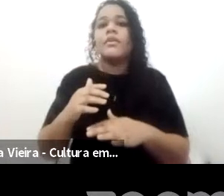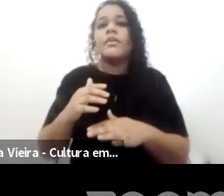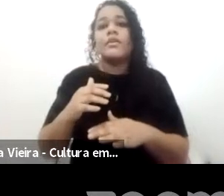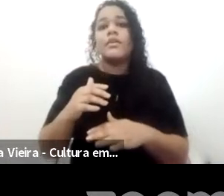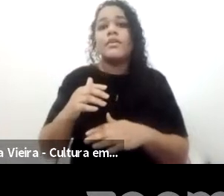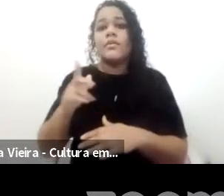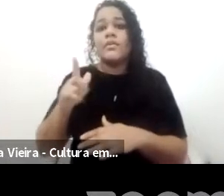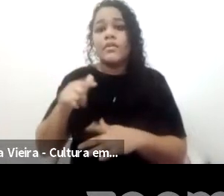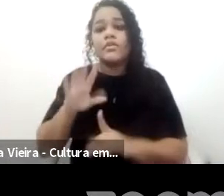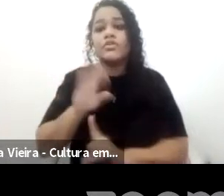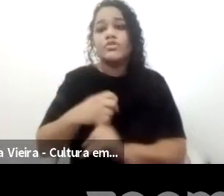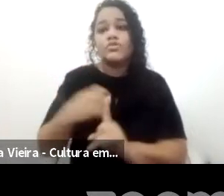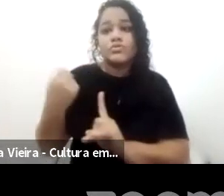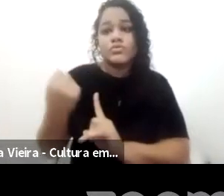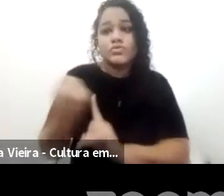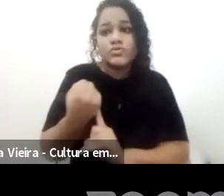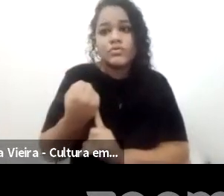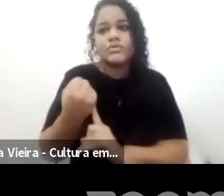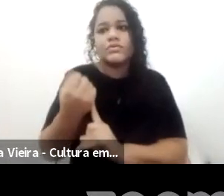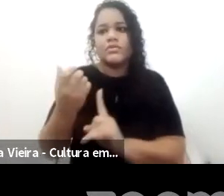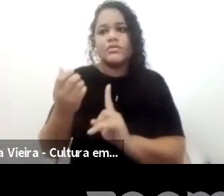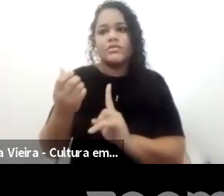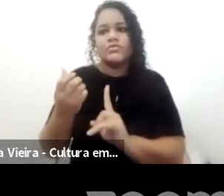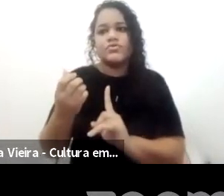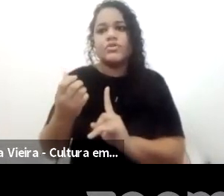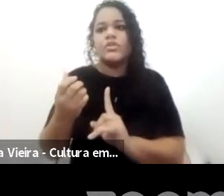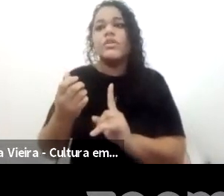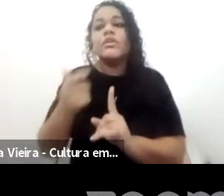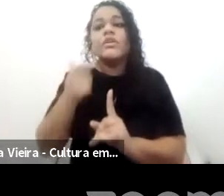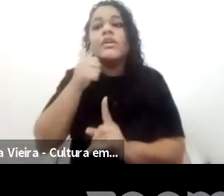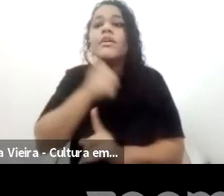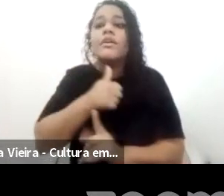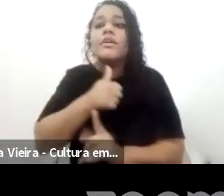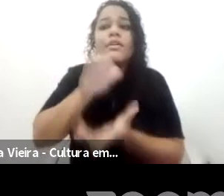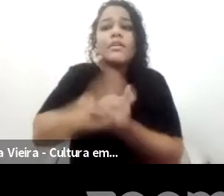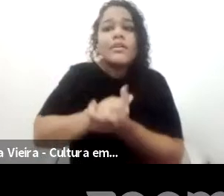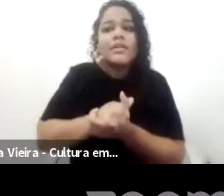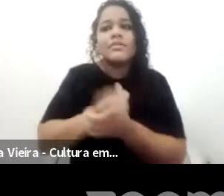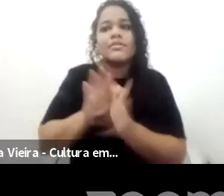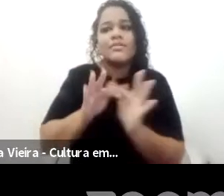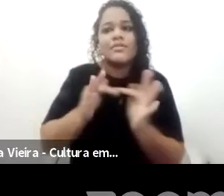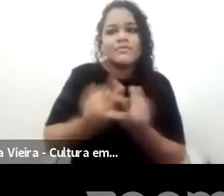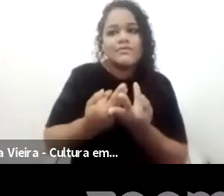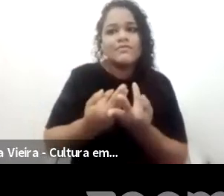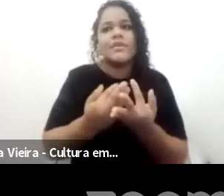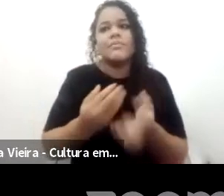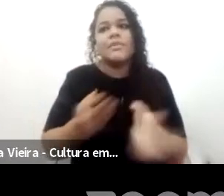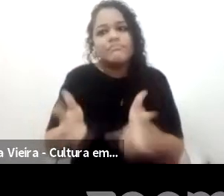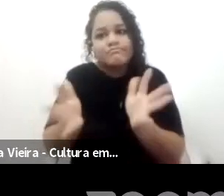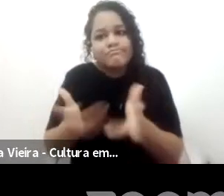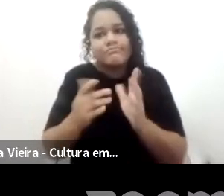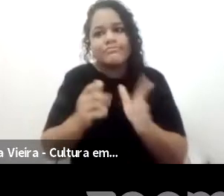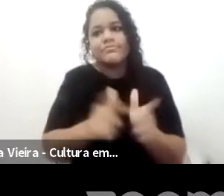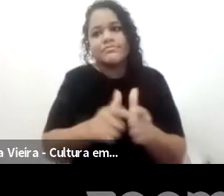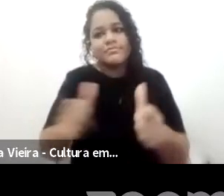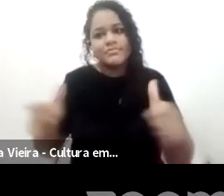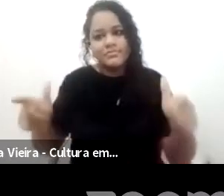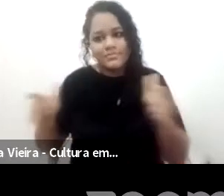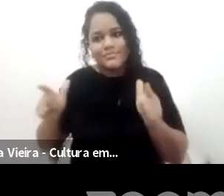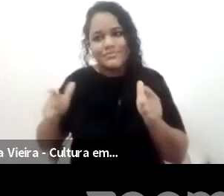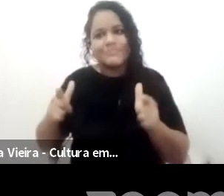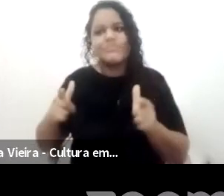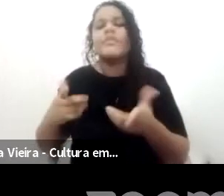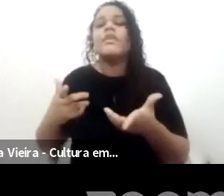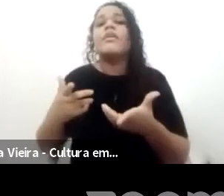propagação das famílias na vida conjugal, devem ser instruídas na particular ciência de viver em